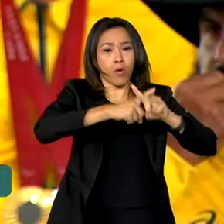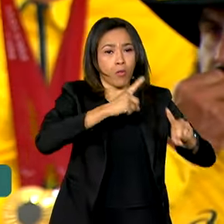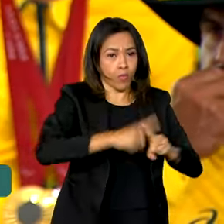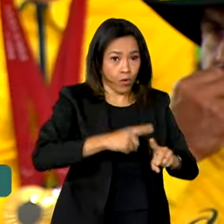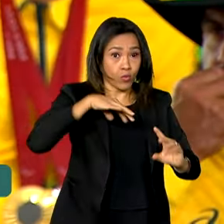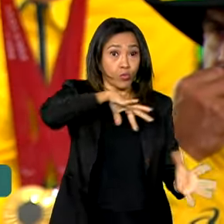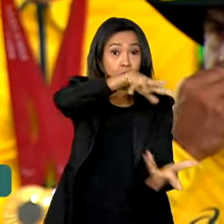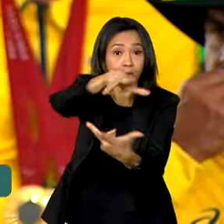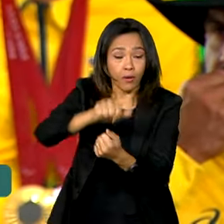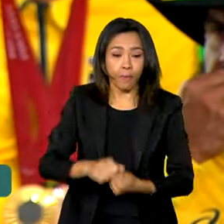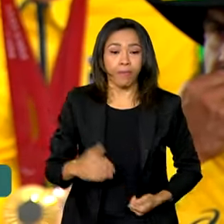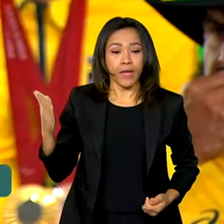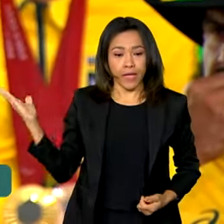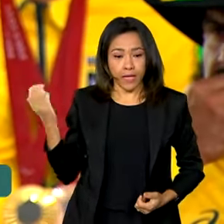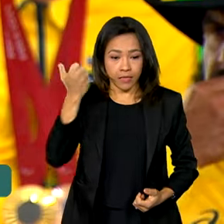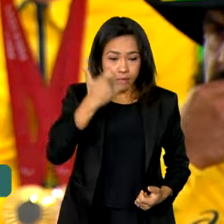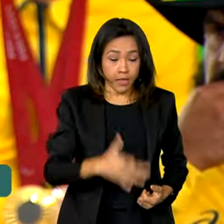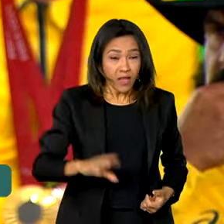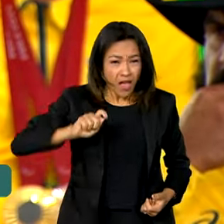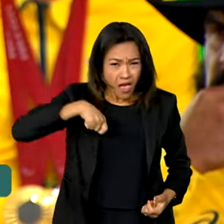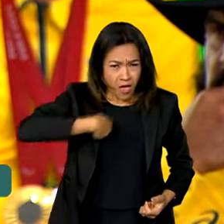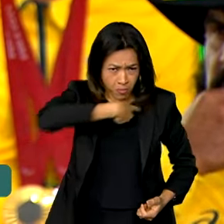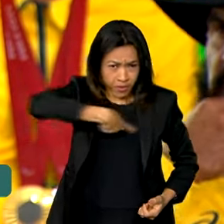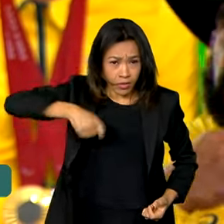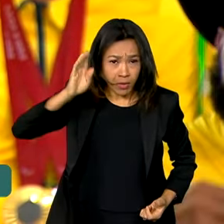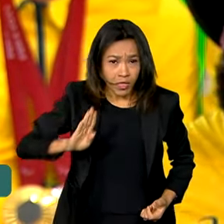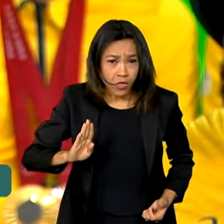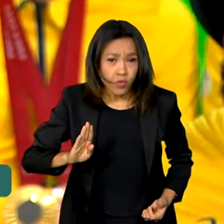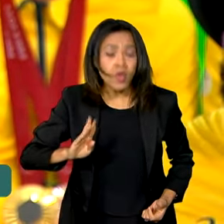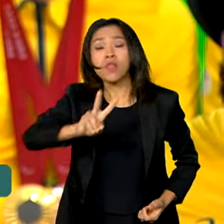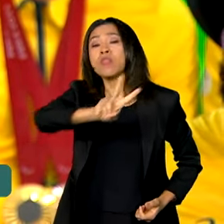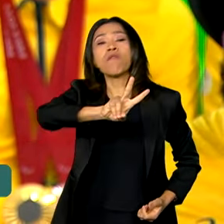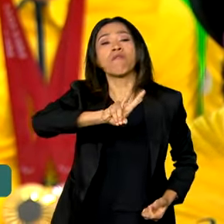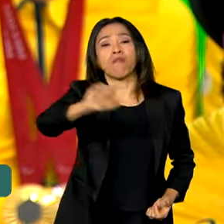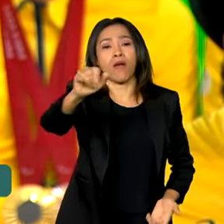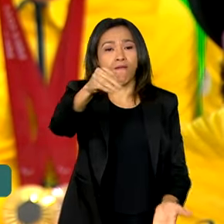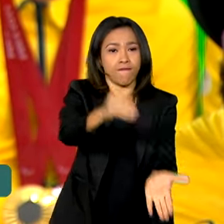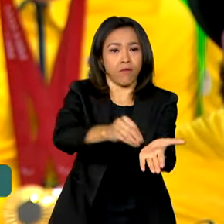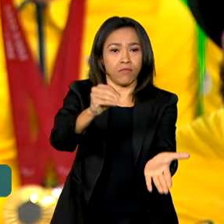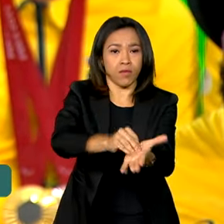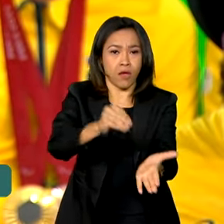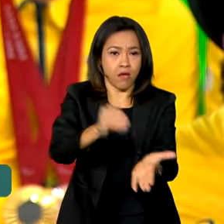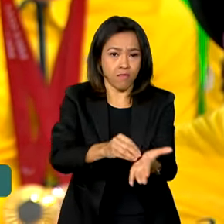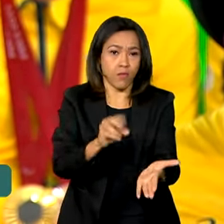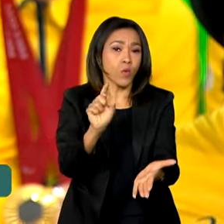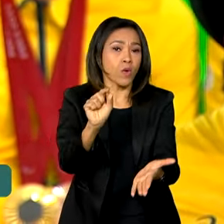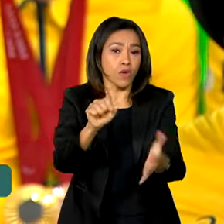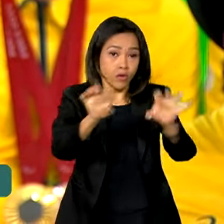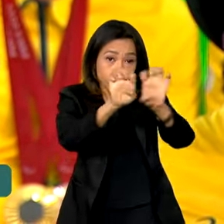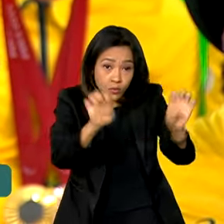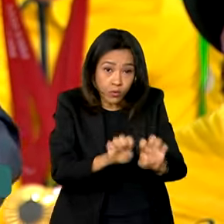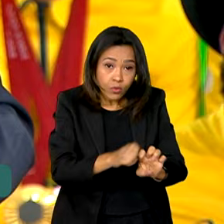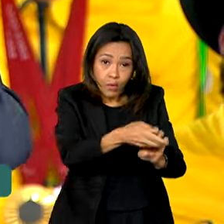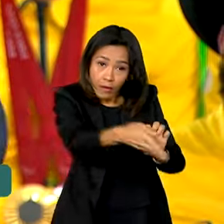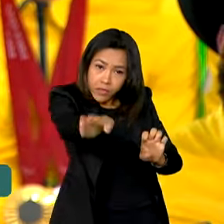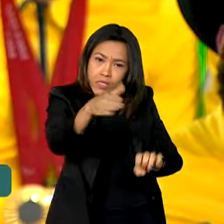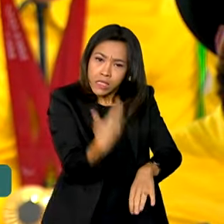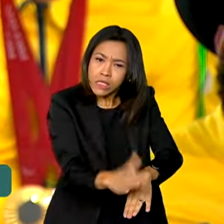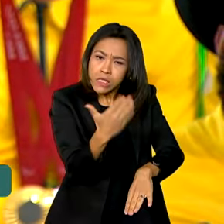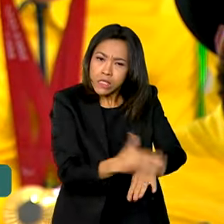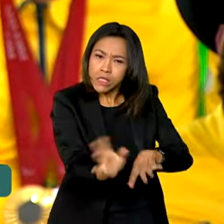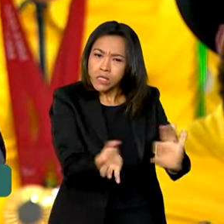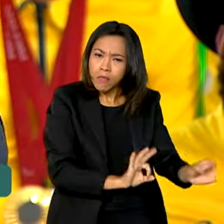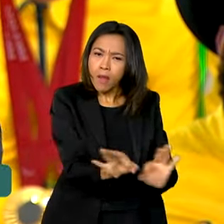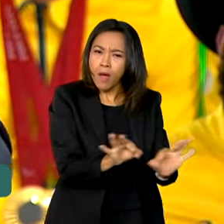Enquanto eu sou presidente da República, não faltará estrutura para que vocês possam se